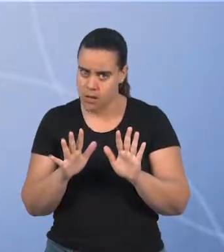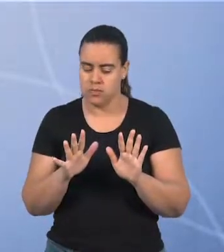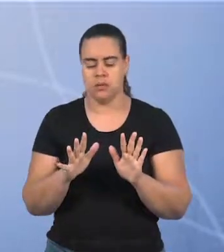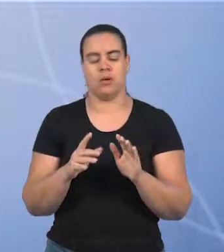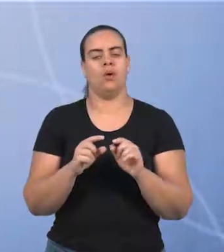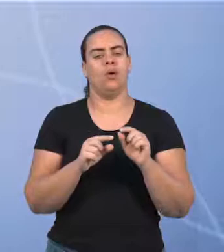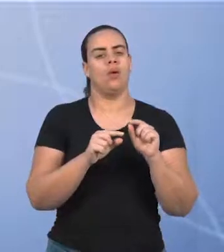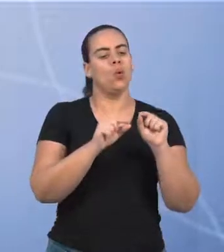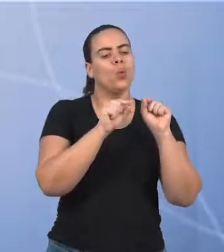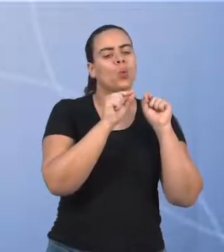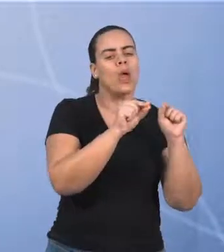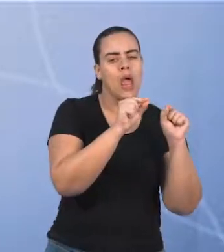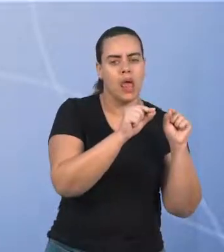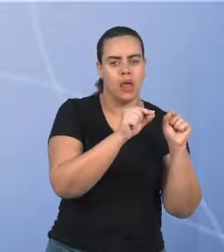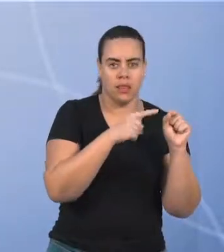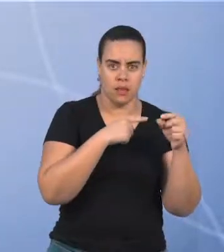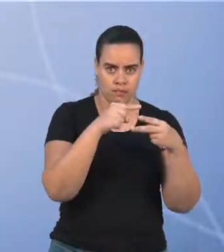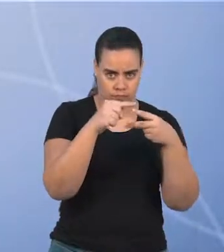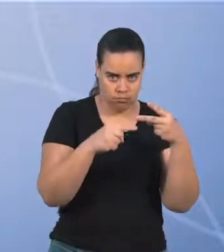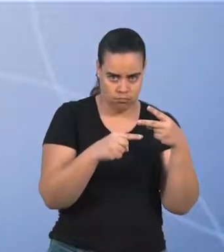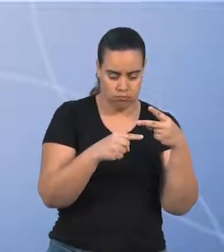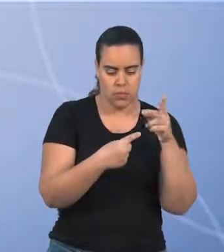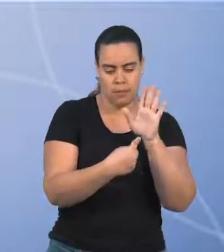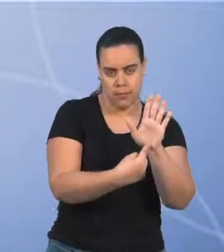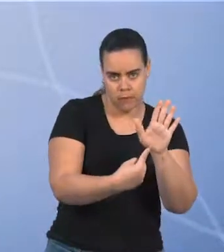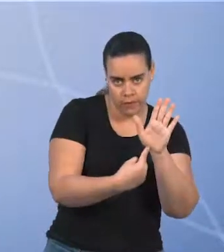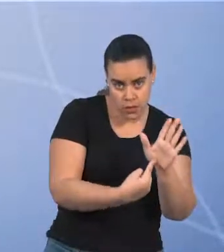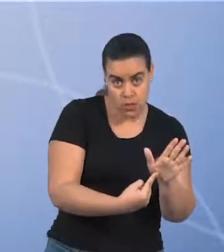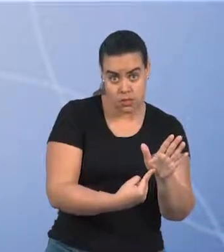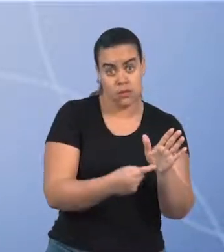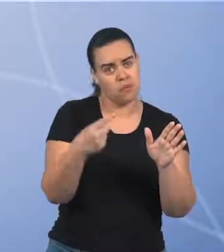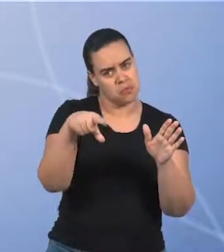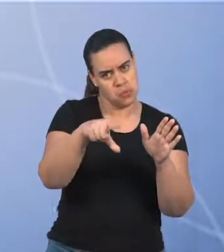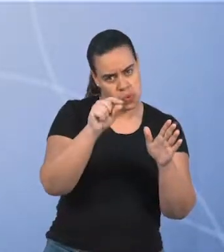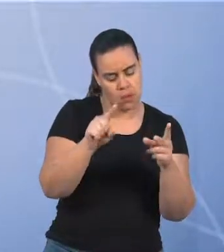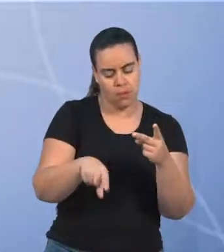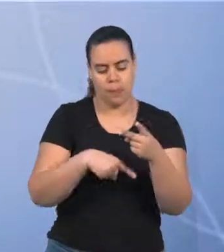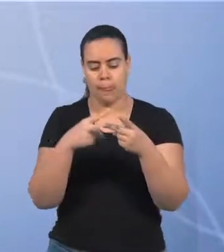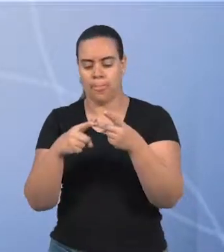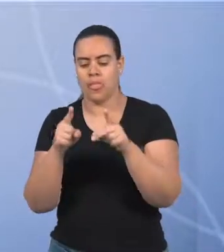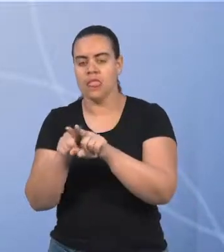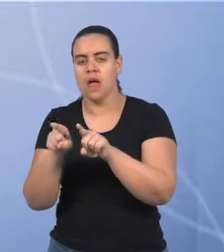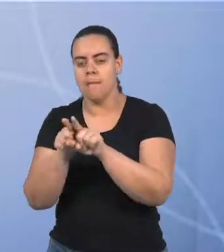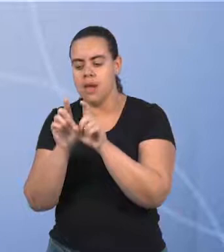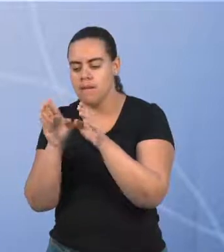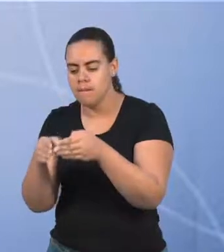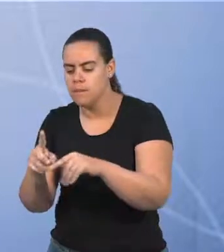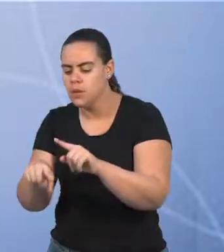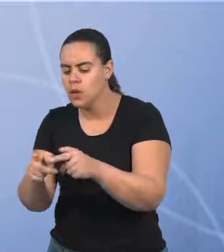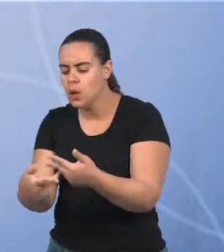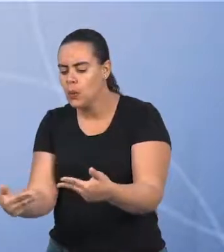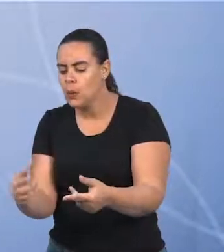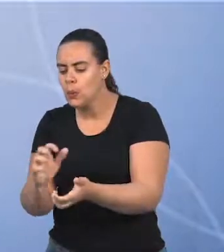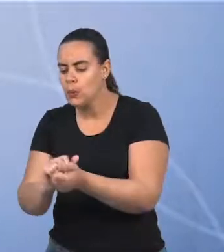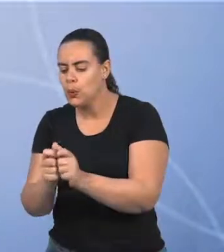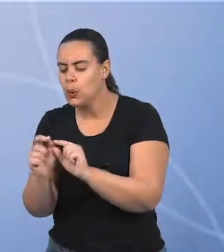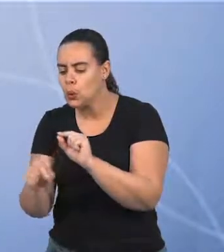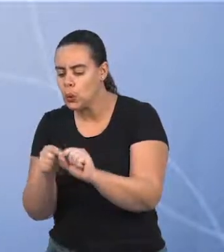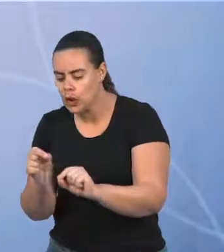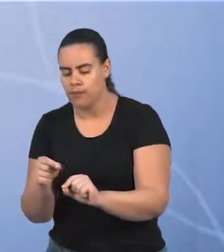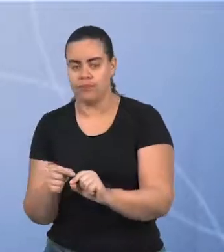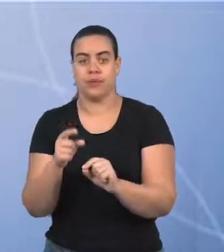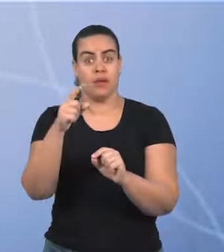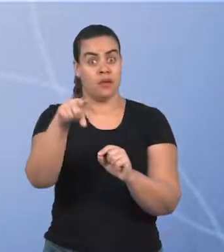o que vocês irão tratar de dois aspectos. A manifestação, que vocês escolheram, e o objeto artístico. Vocês irão escolher qual o